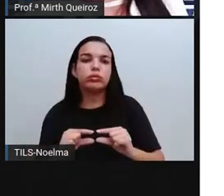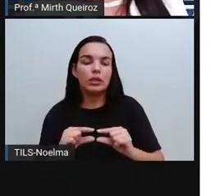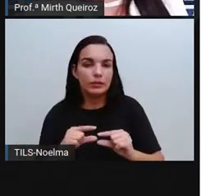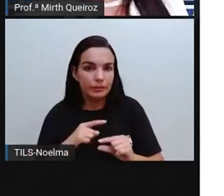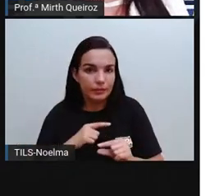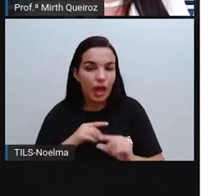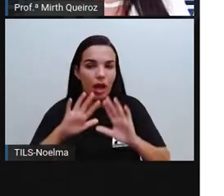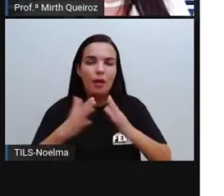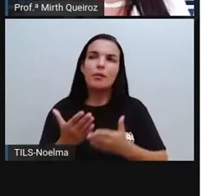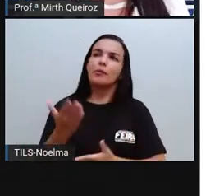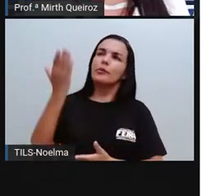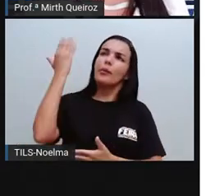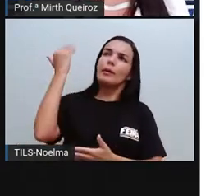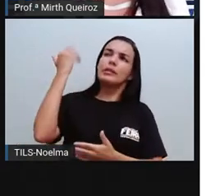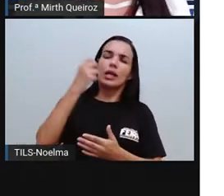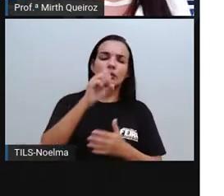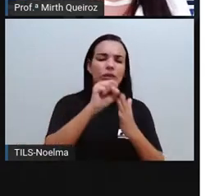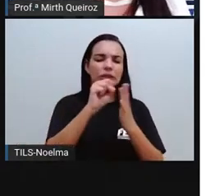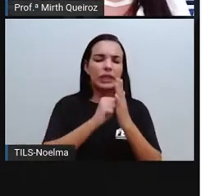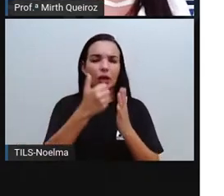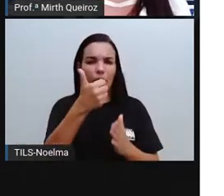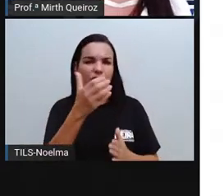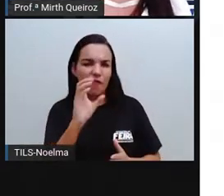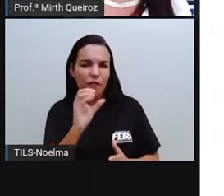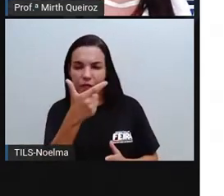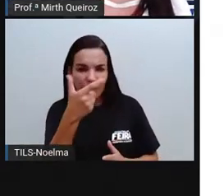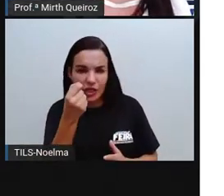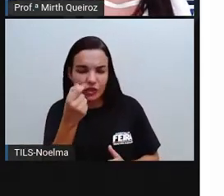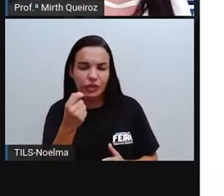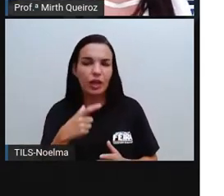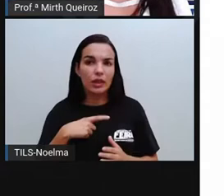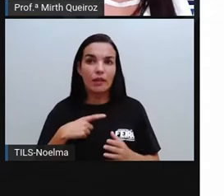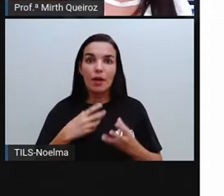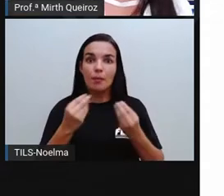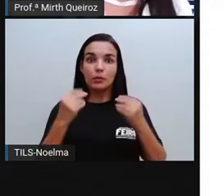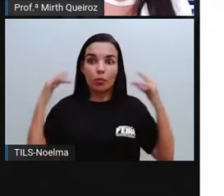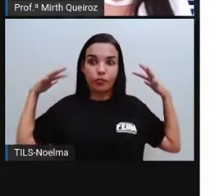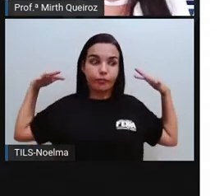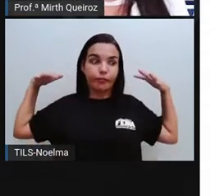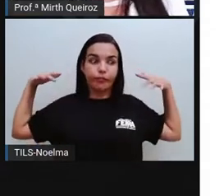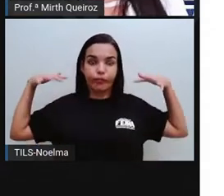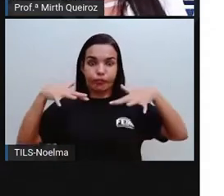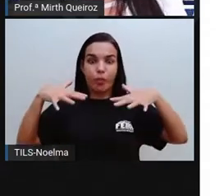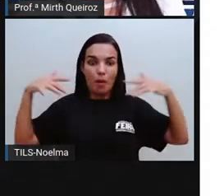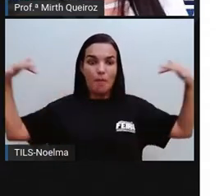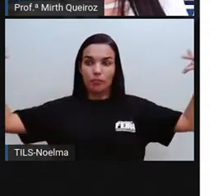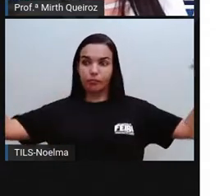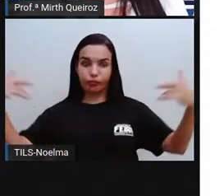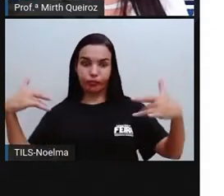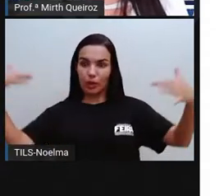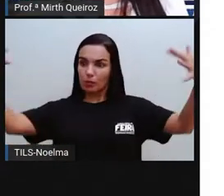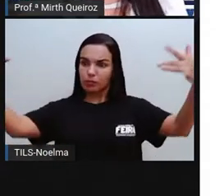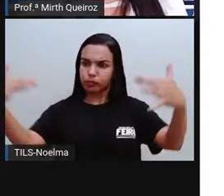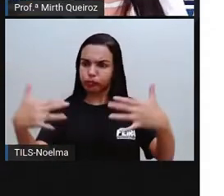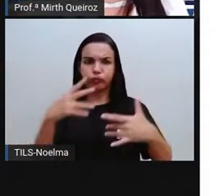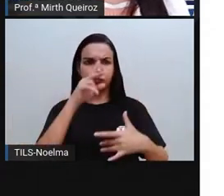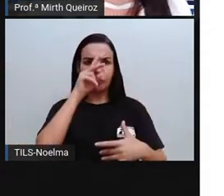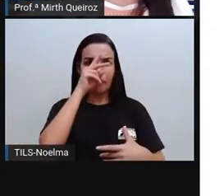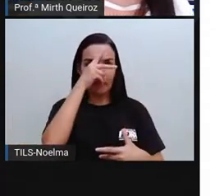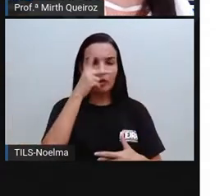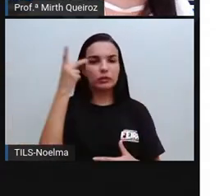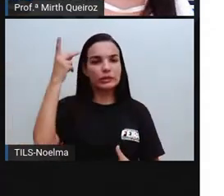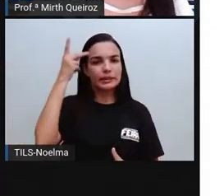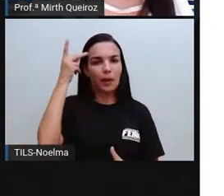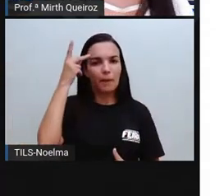período, até o século XX, né? Em que essa migração, ela estava bem intensa. Ocorreu no